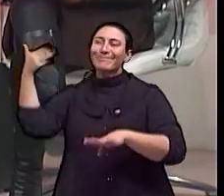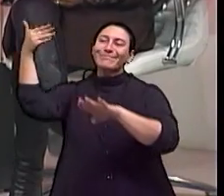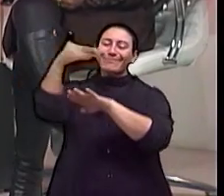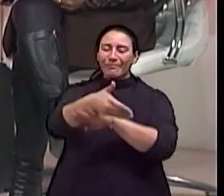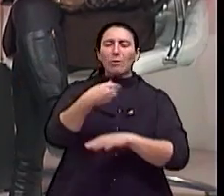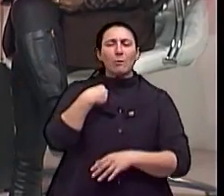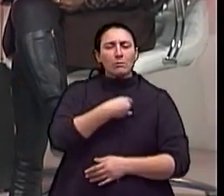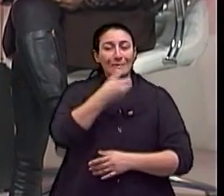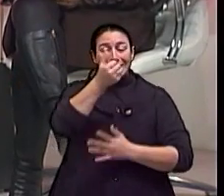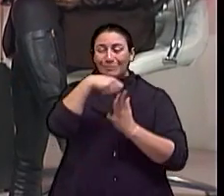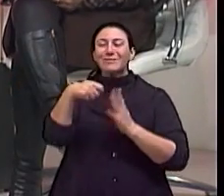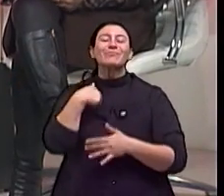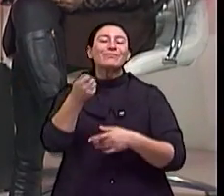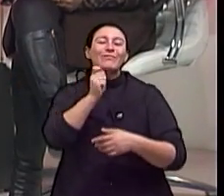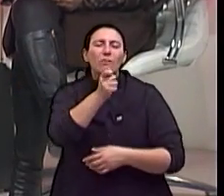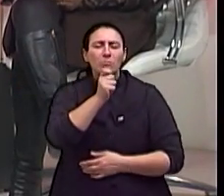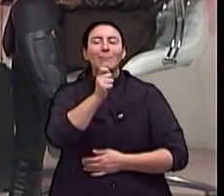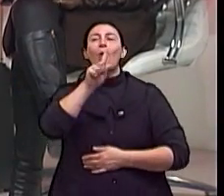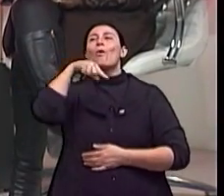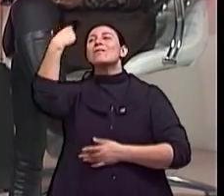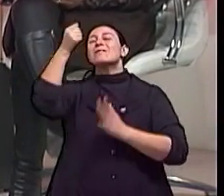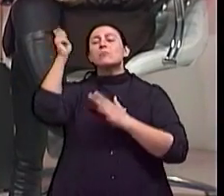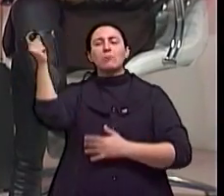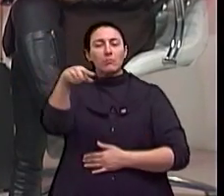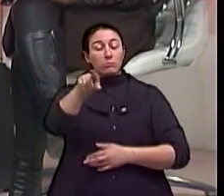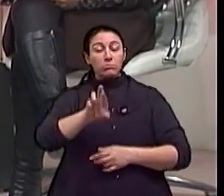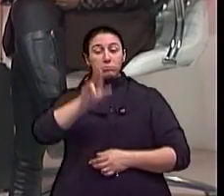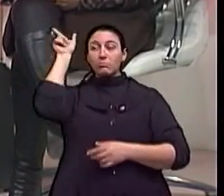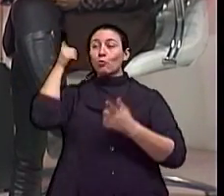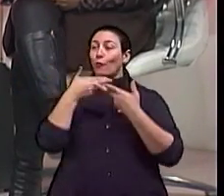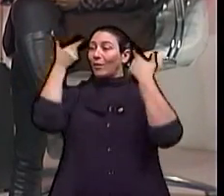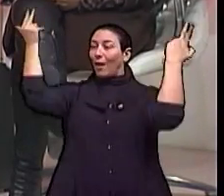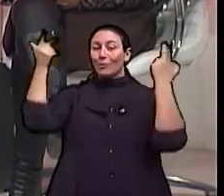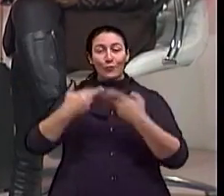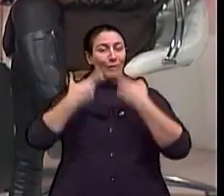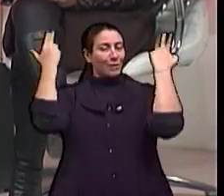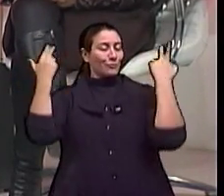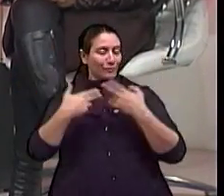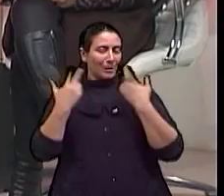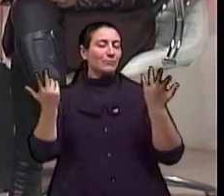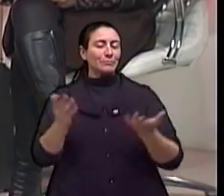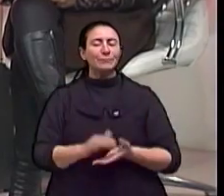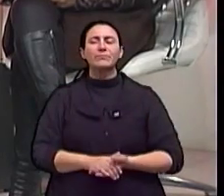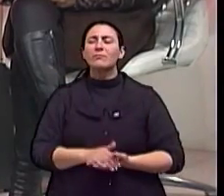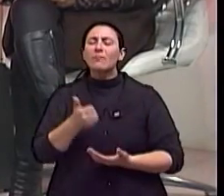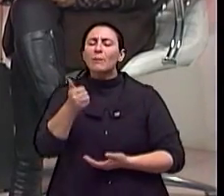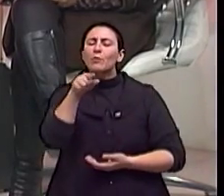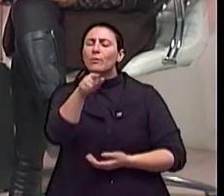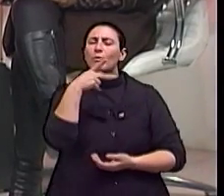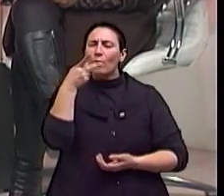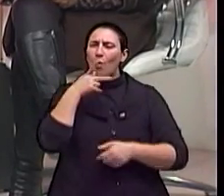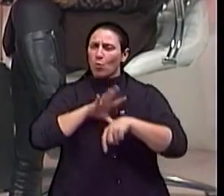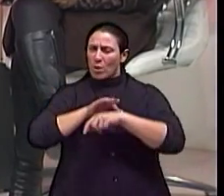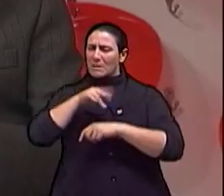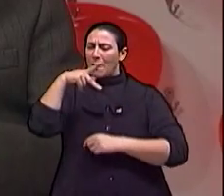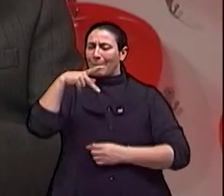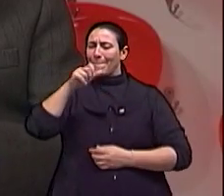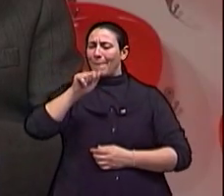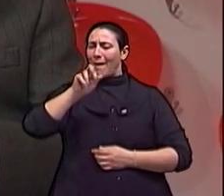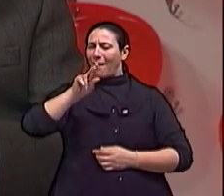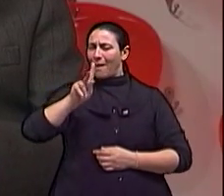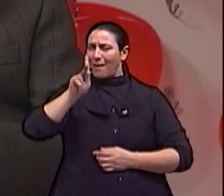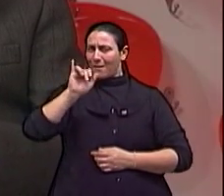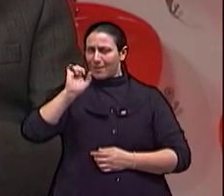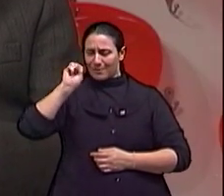meses depois já tem uma novidade em determinada área, é claro, Sempre evoluciona. Nós vimos aqui, e o senhor falou, em Parkinson. Mas tem outras doenças